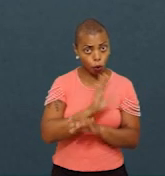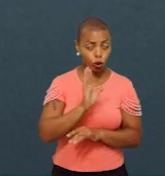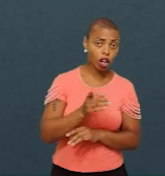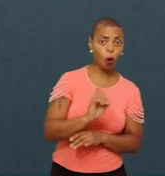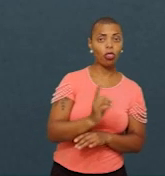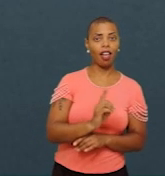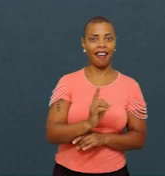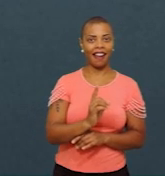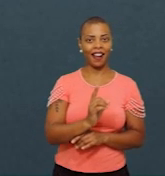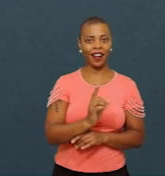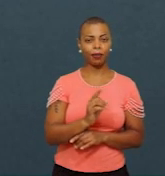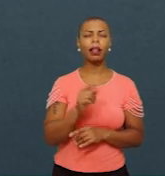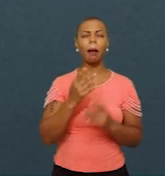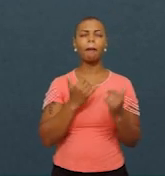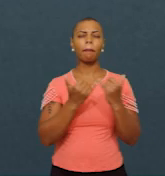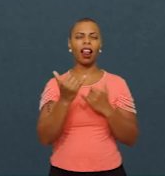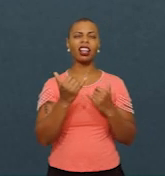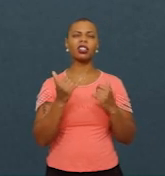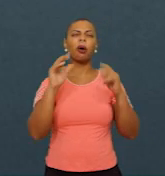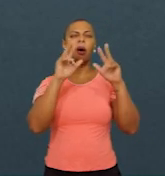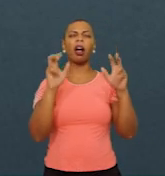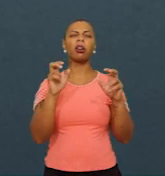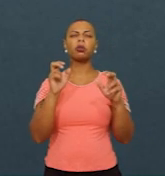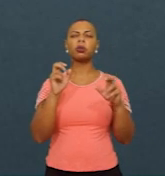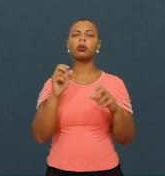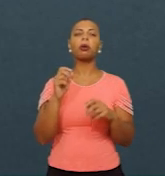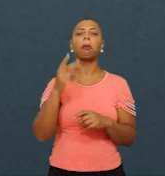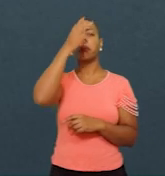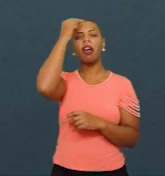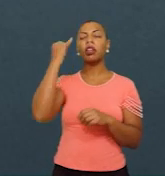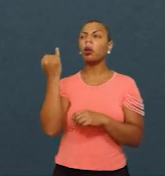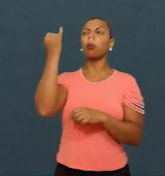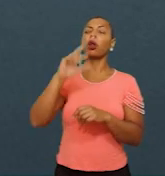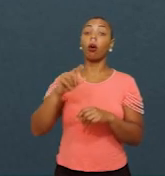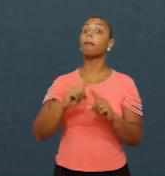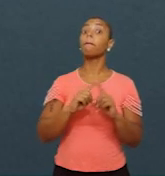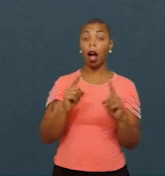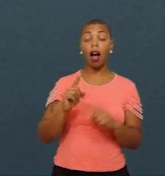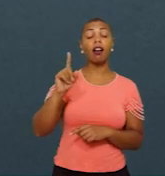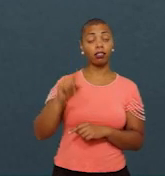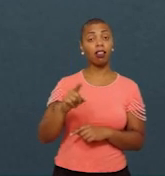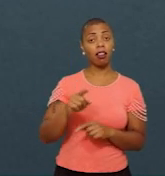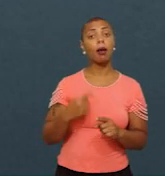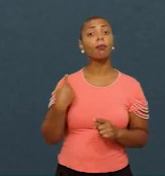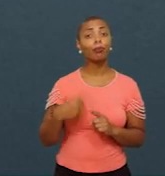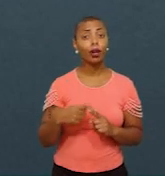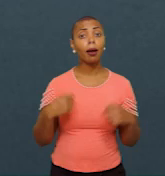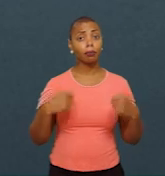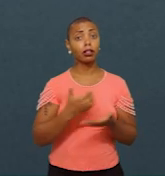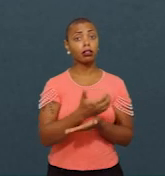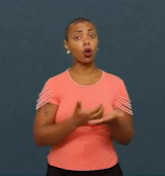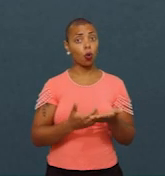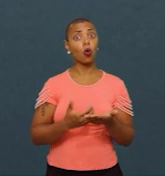organizados. Isso parece um assunto secundário para um prefeito, mas não é não. Por quê? Porque nós vamos ter que fazer esse currículo